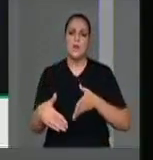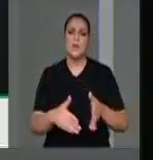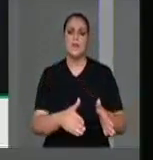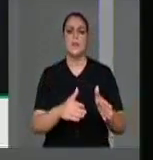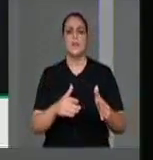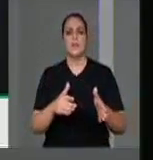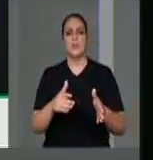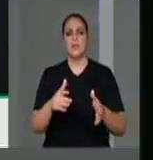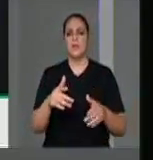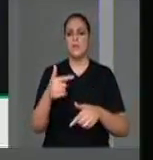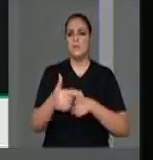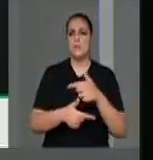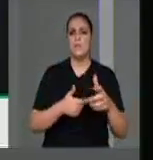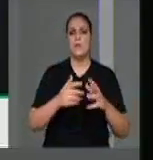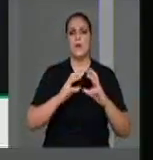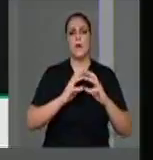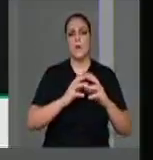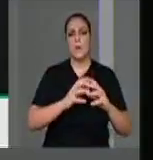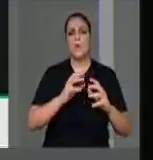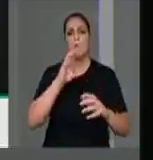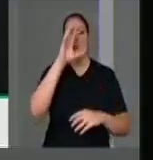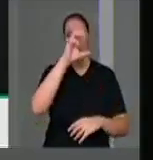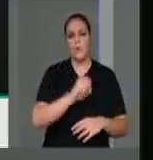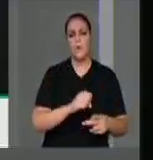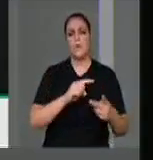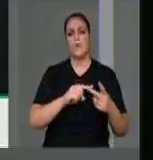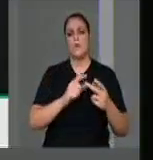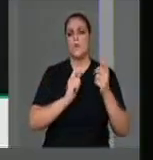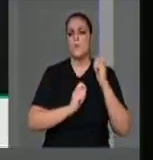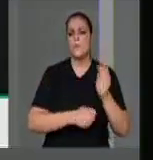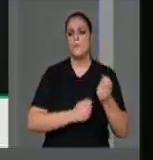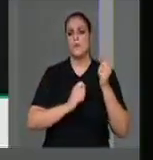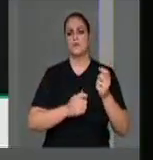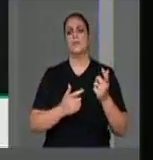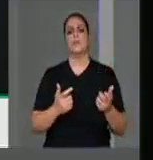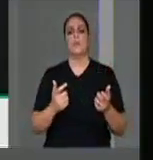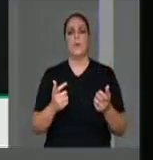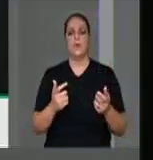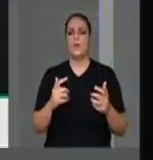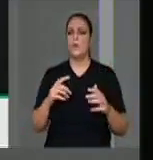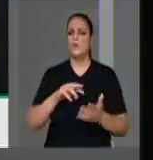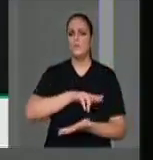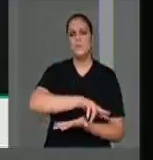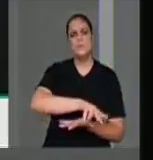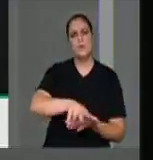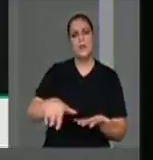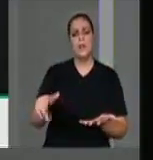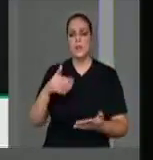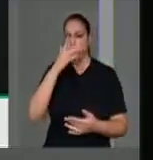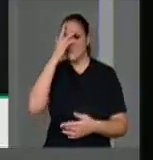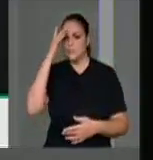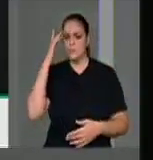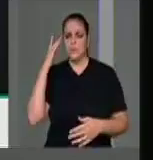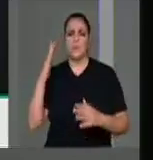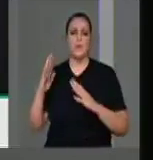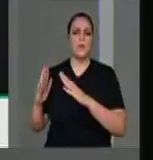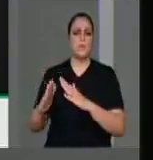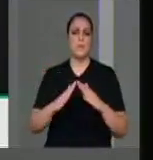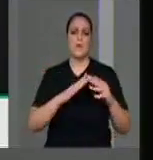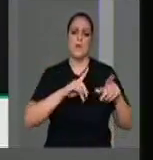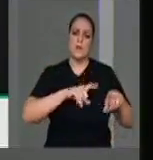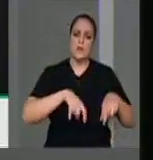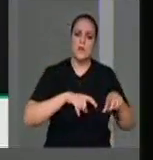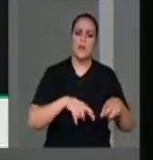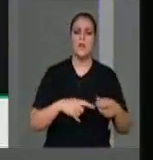castanheiras, as quebradeiras de coco, pescadores, pescadores, as mulheres e os povos das águas, do